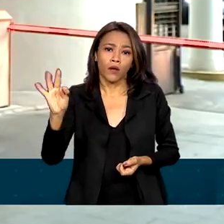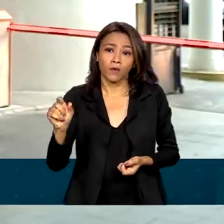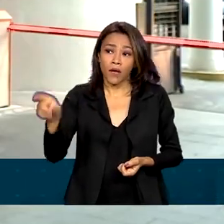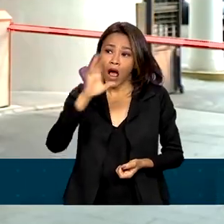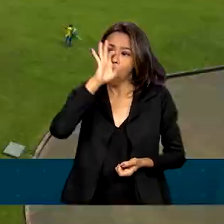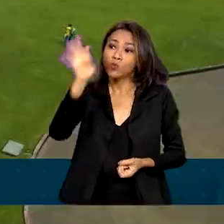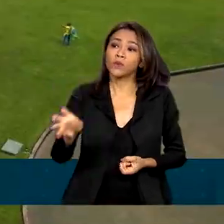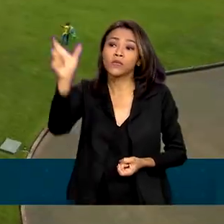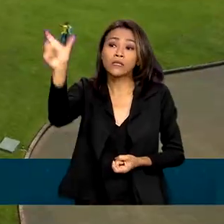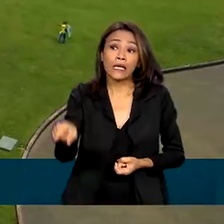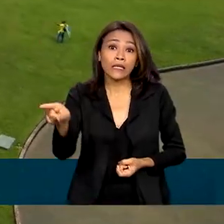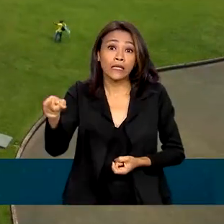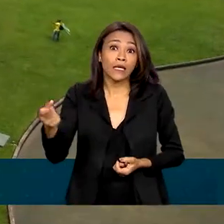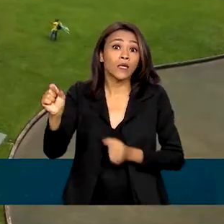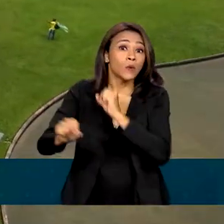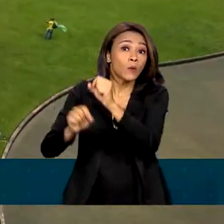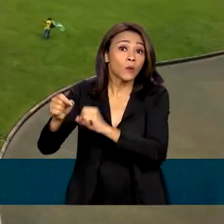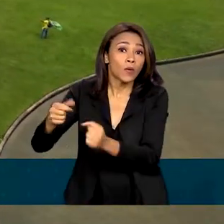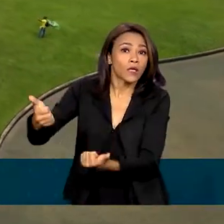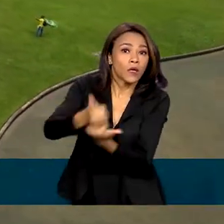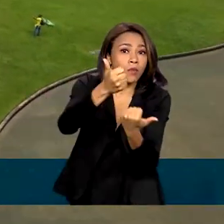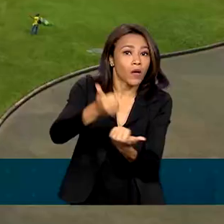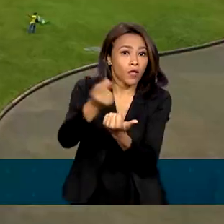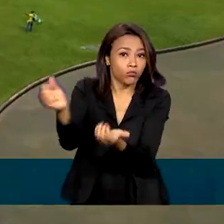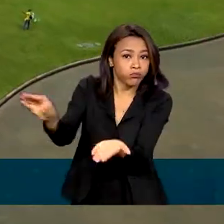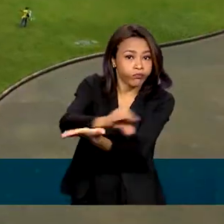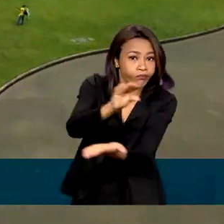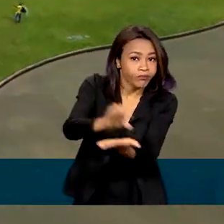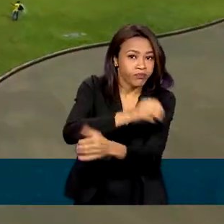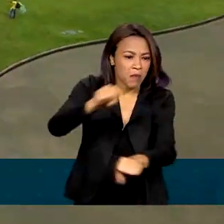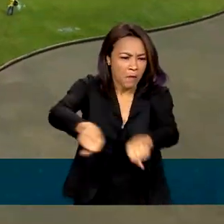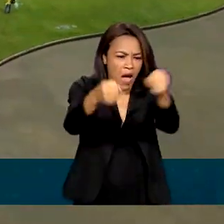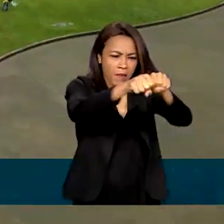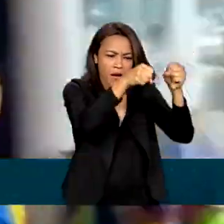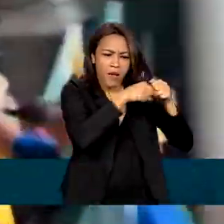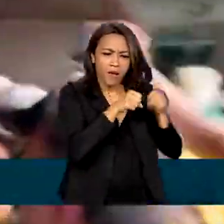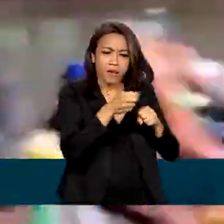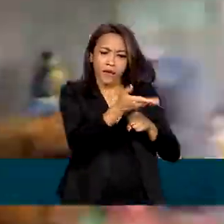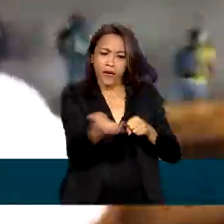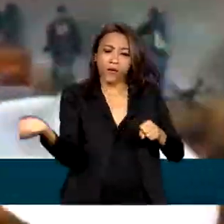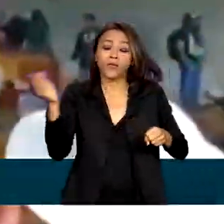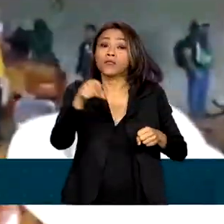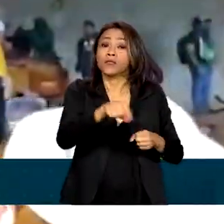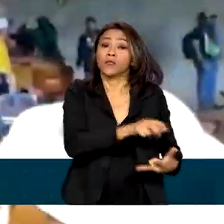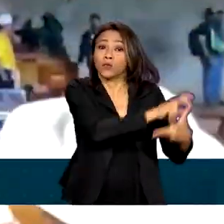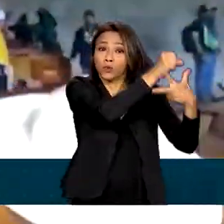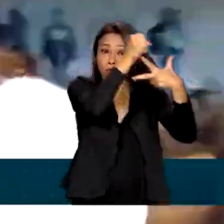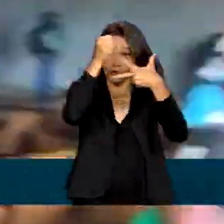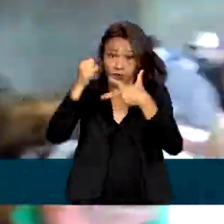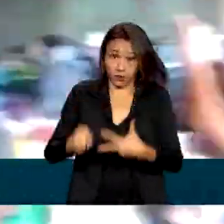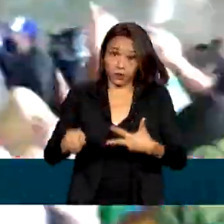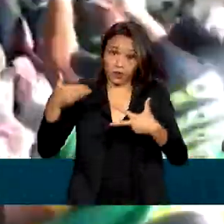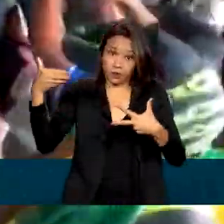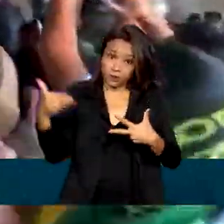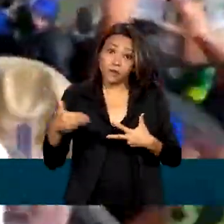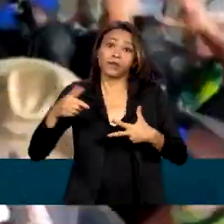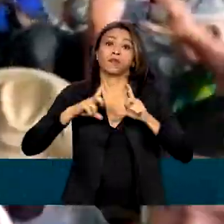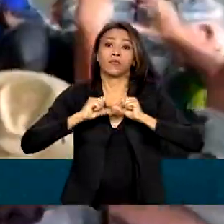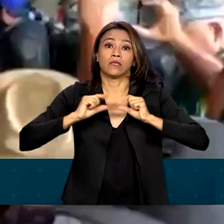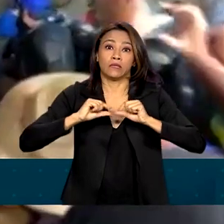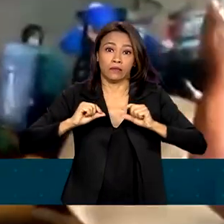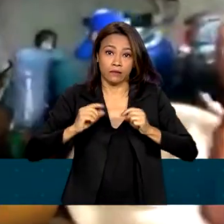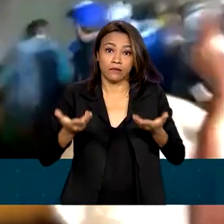acusado de ter financiado os atos terroristas que provocaram a depredação das sedes dos poderes executivo, legislativo e